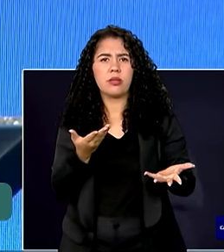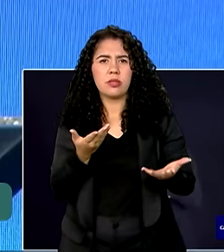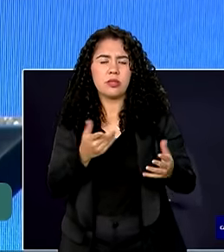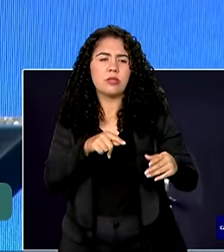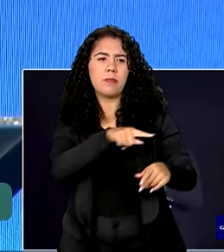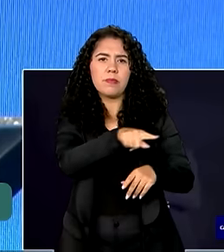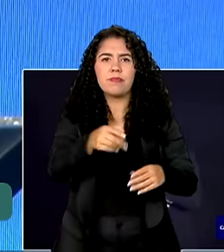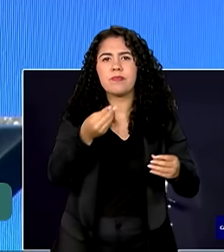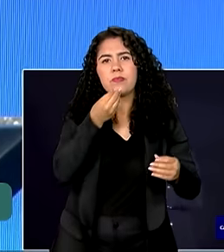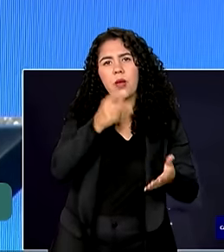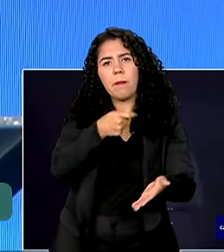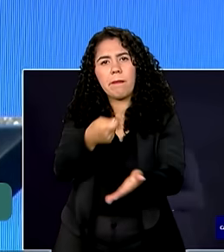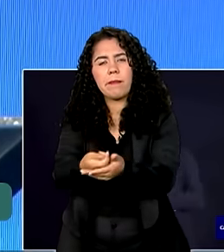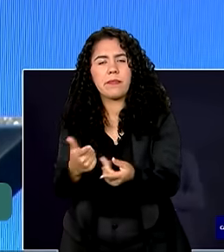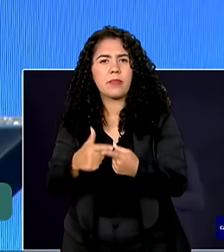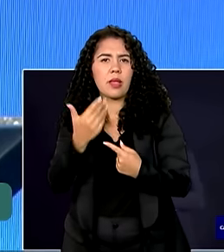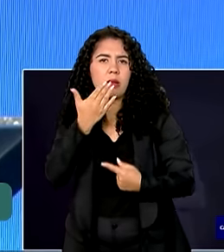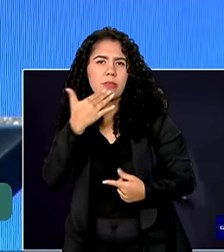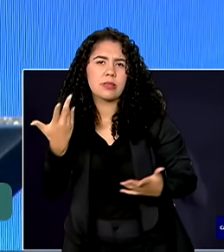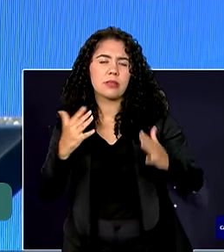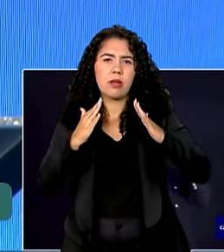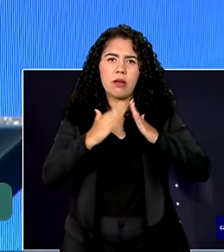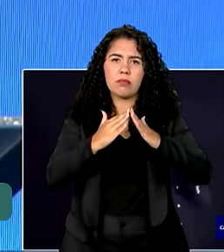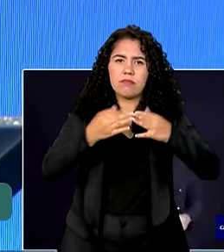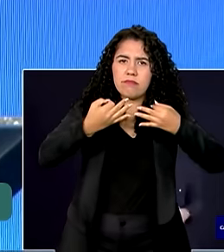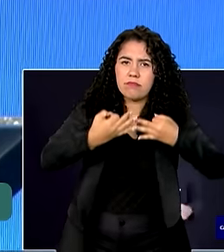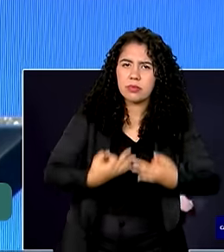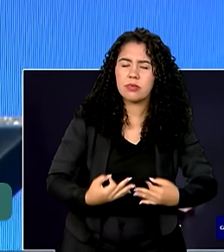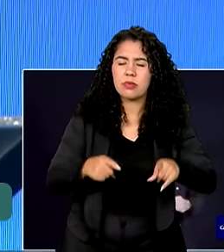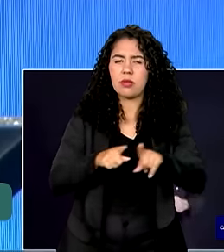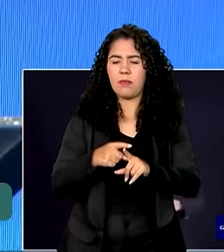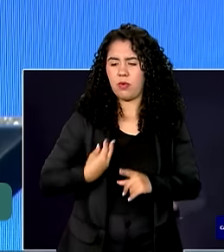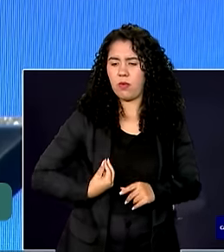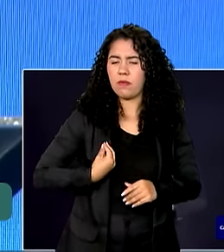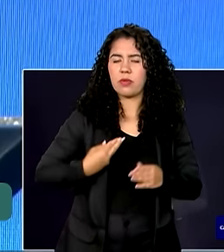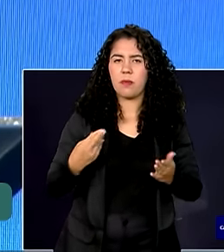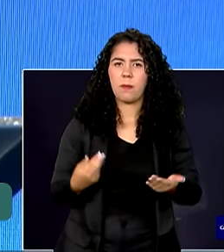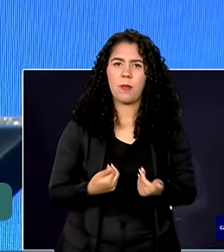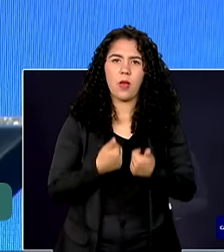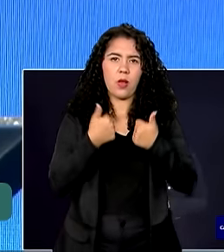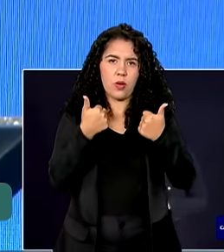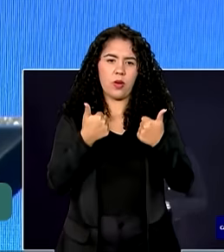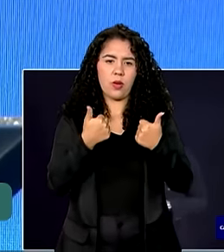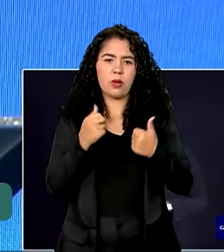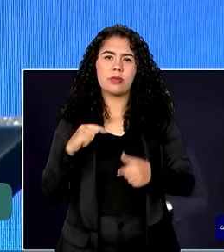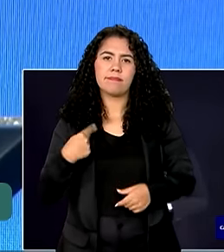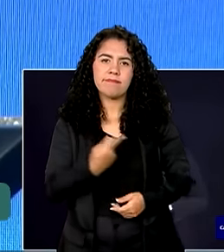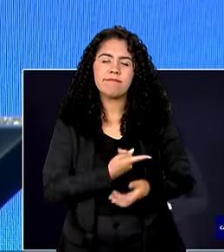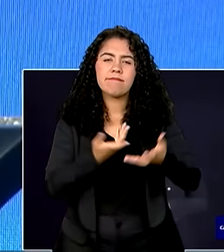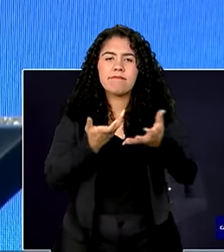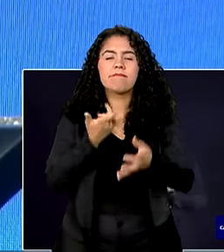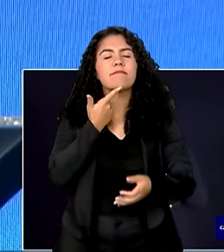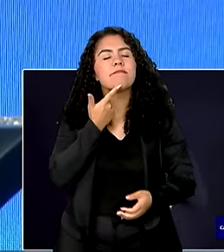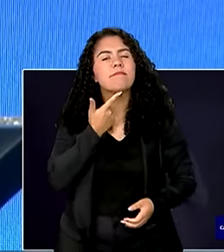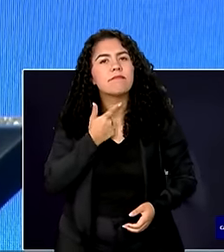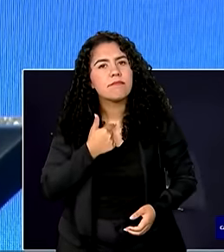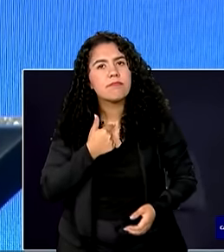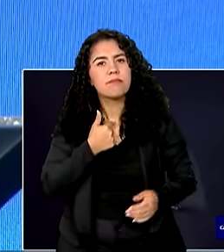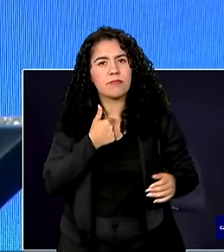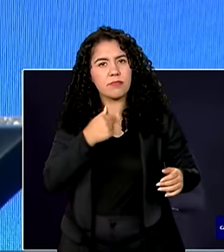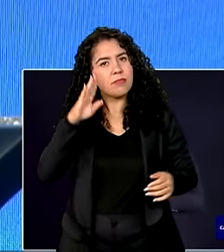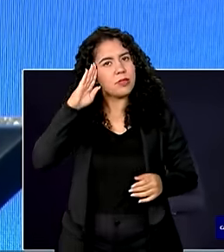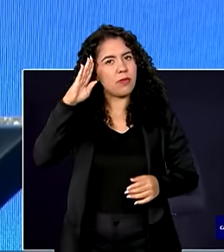alimentação, moradia adequada e uma vida melhor, que é o que nós todos queremos, para os seus